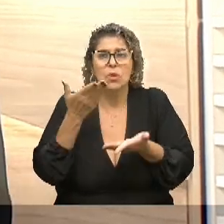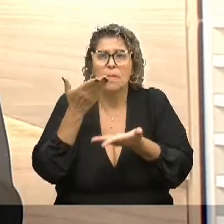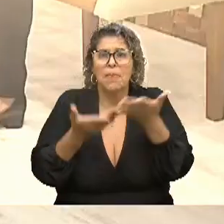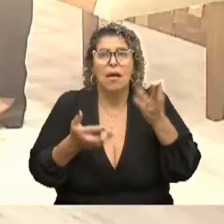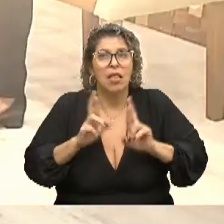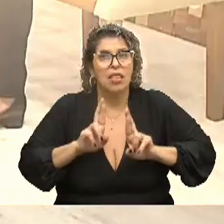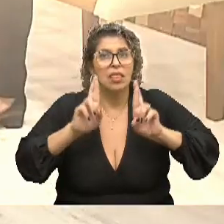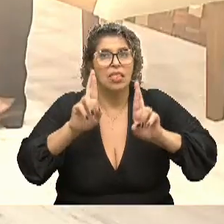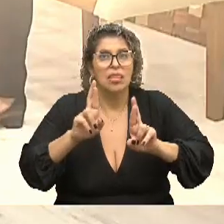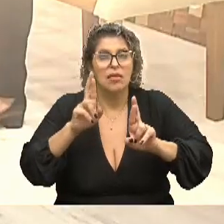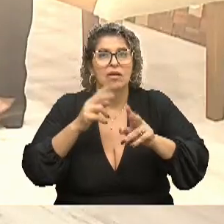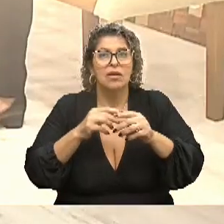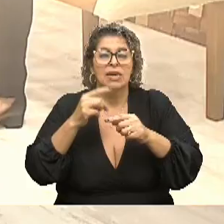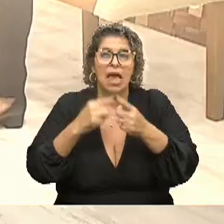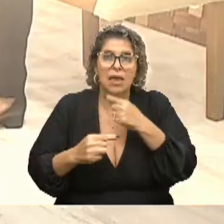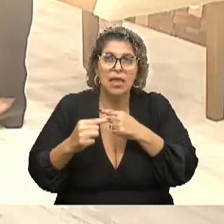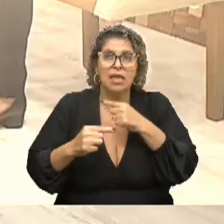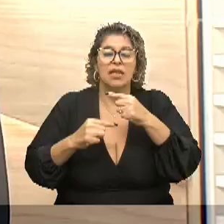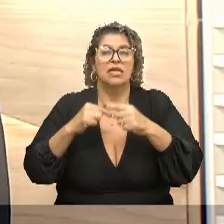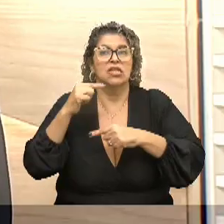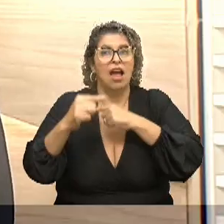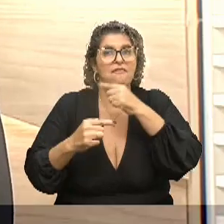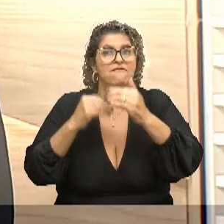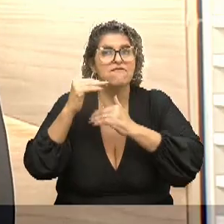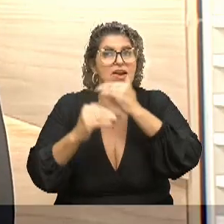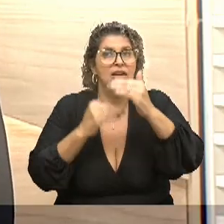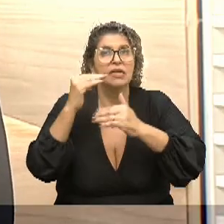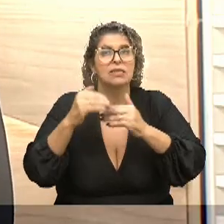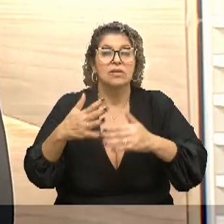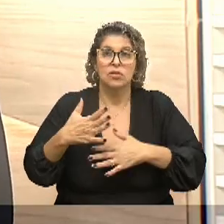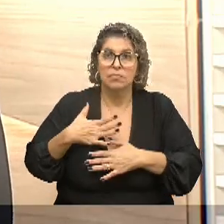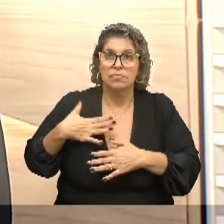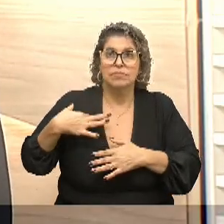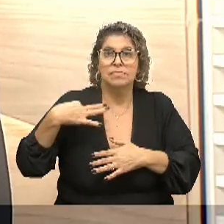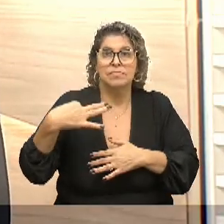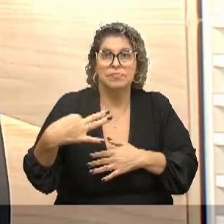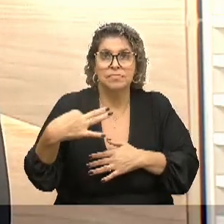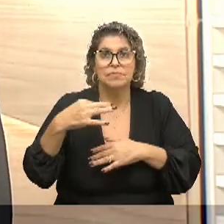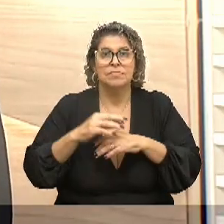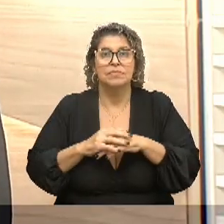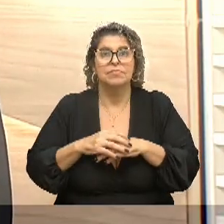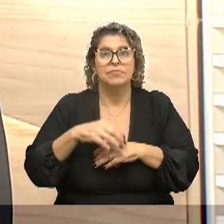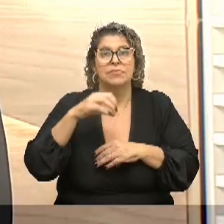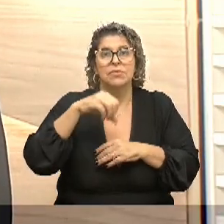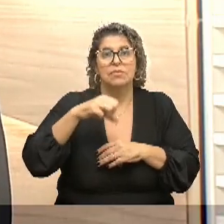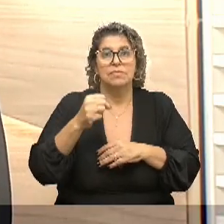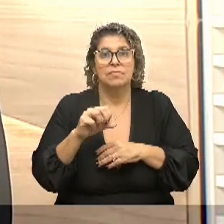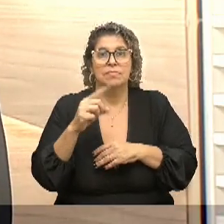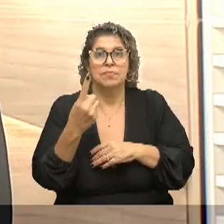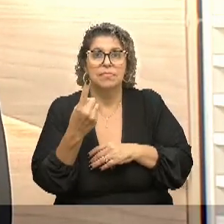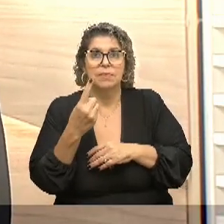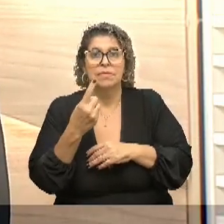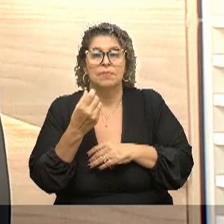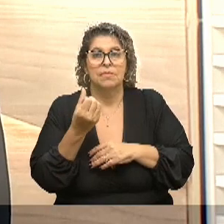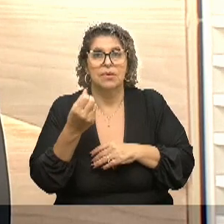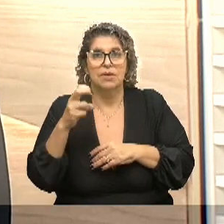esperanças, regride, avança. Então, também me coloco à disposição, o meu contato é 981-65